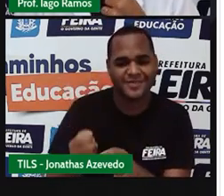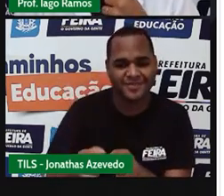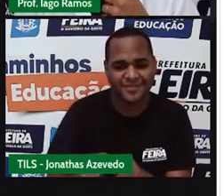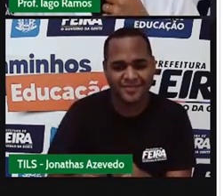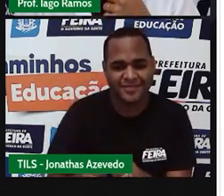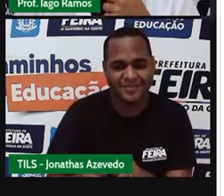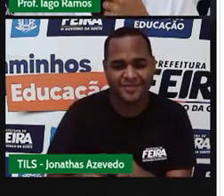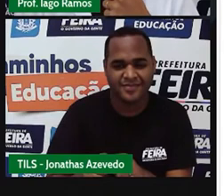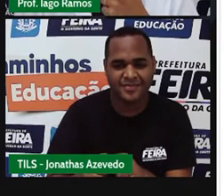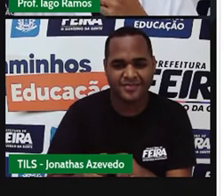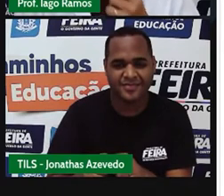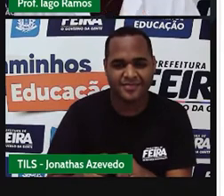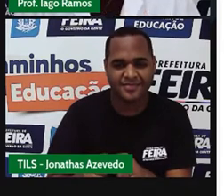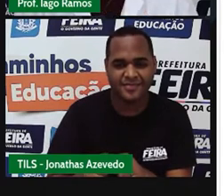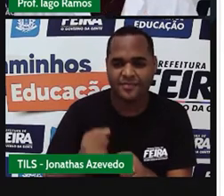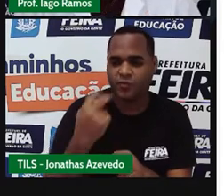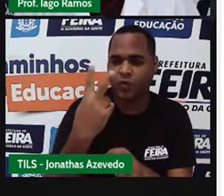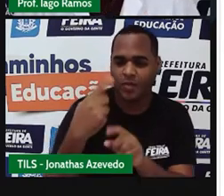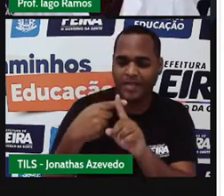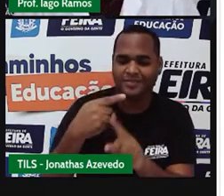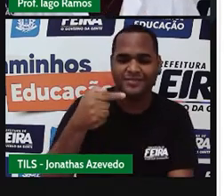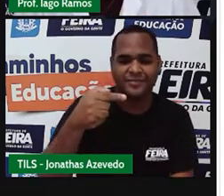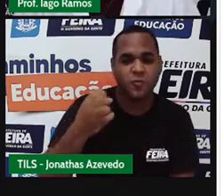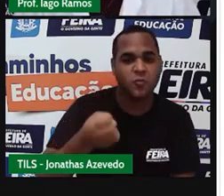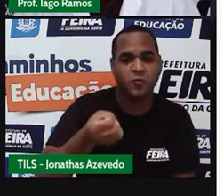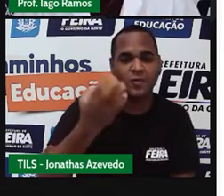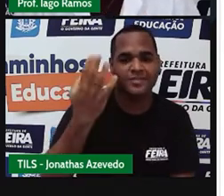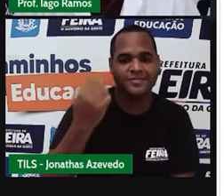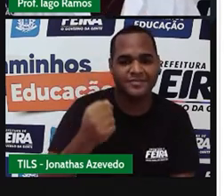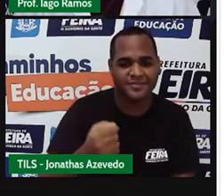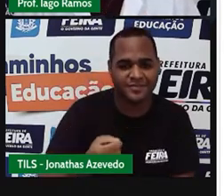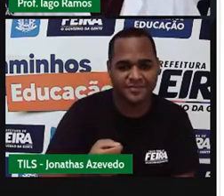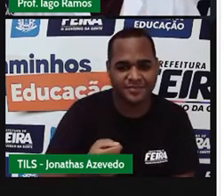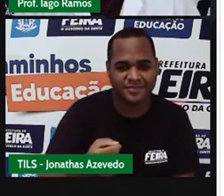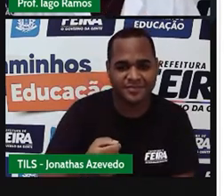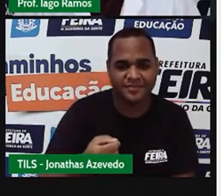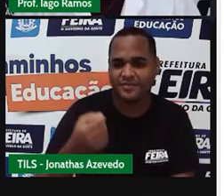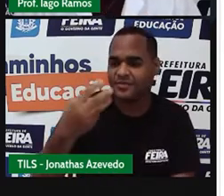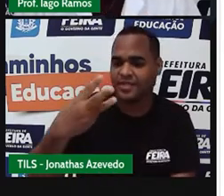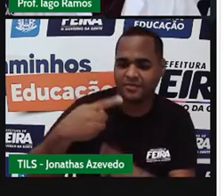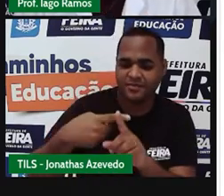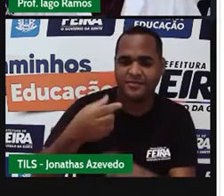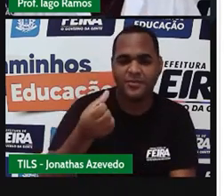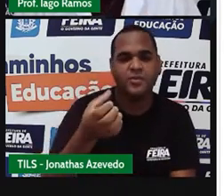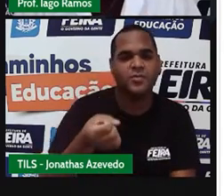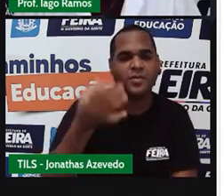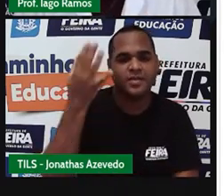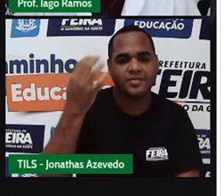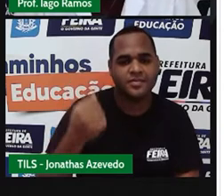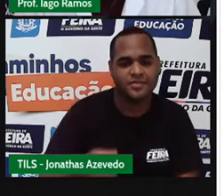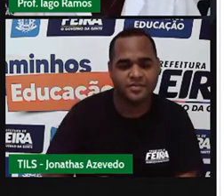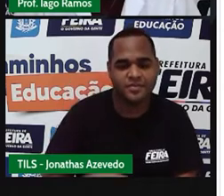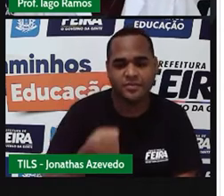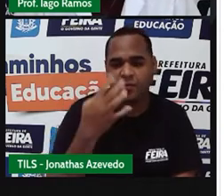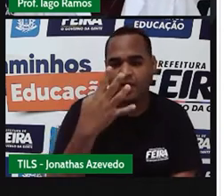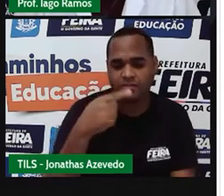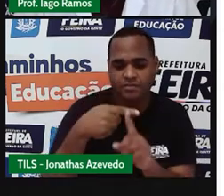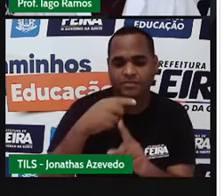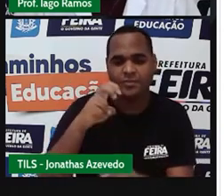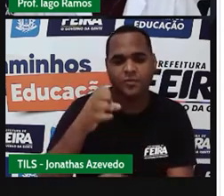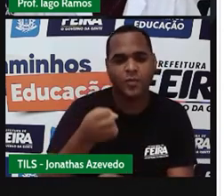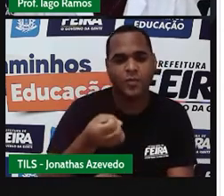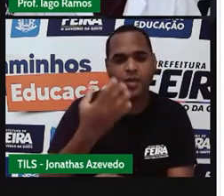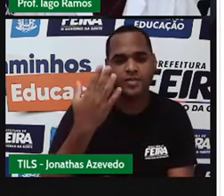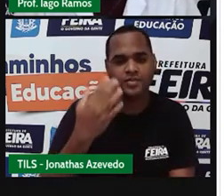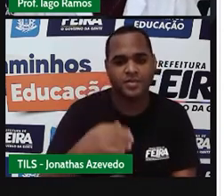Quanto é que dá 2 mais 7? Quanto é que dá 3 mais 6? 4 mais 5.